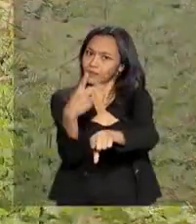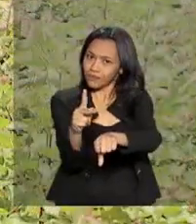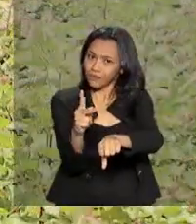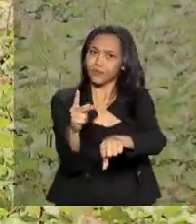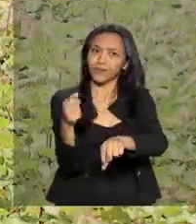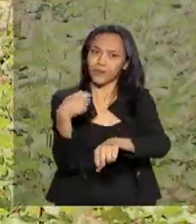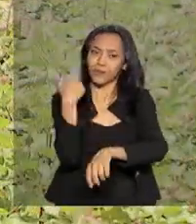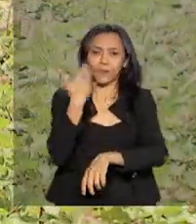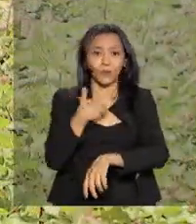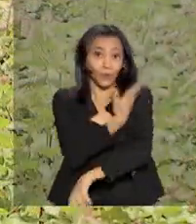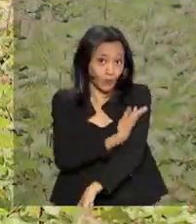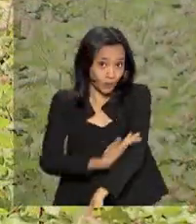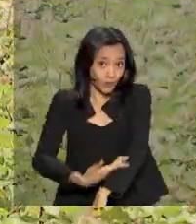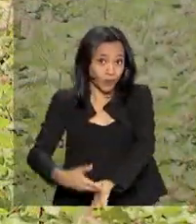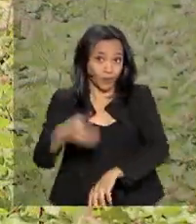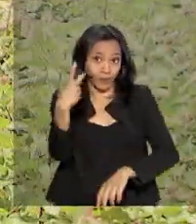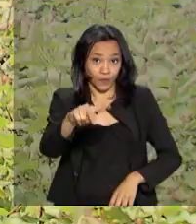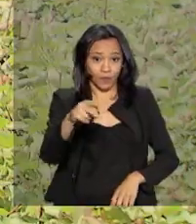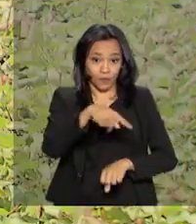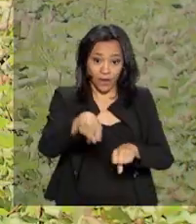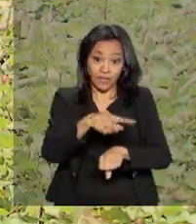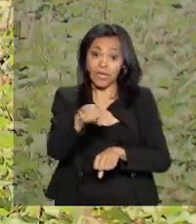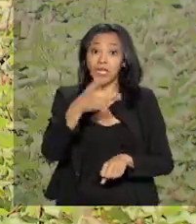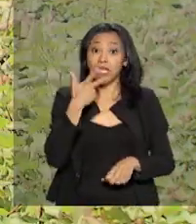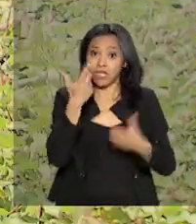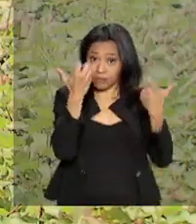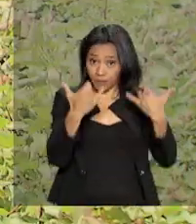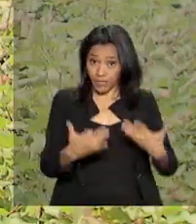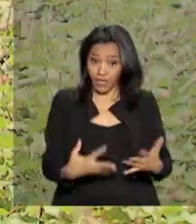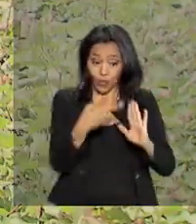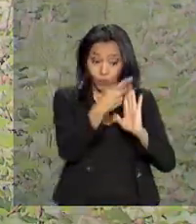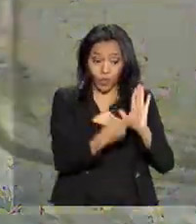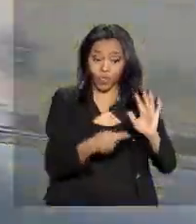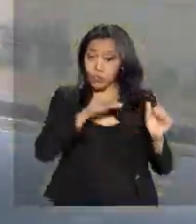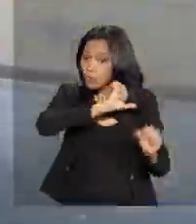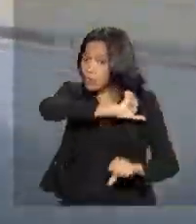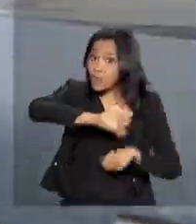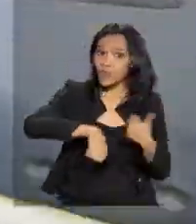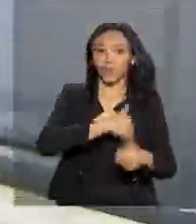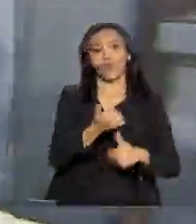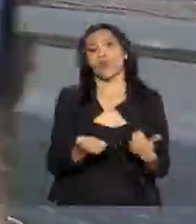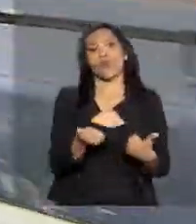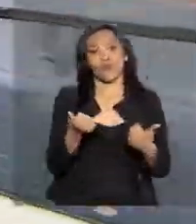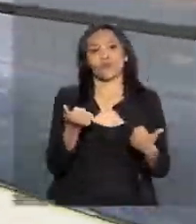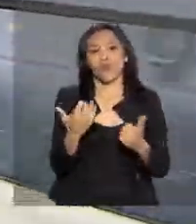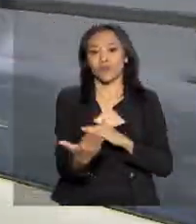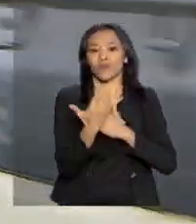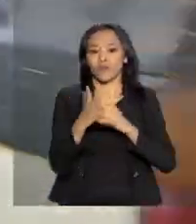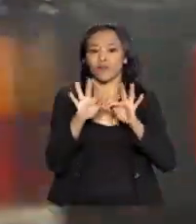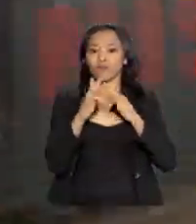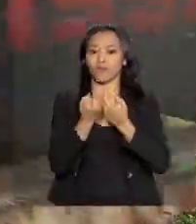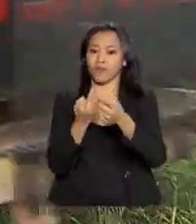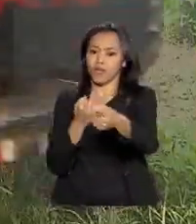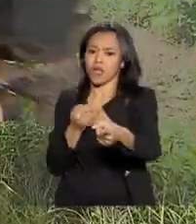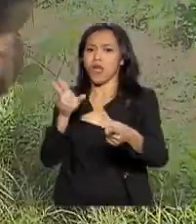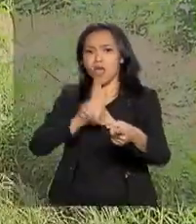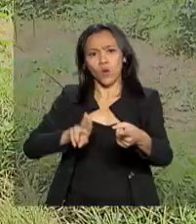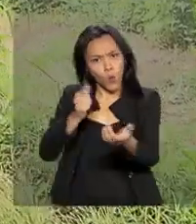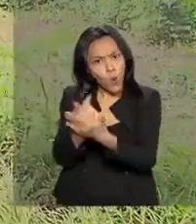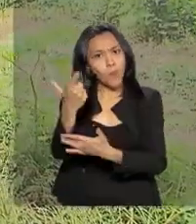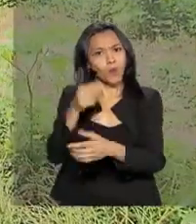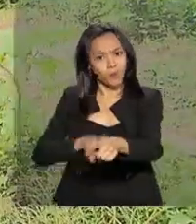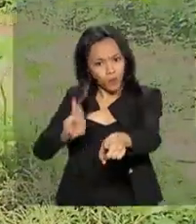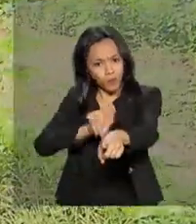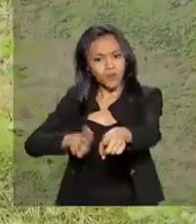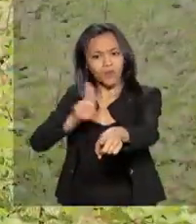Ele diz que o projeto mudou a vida da família. Com o aumento da produção, já comprou este veículo, usado no transporte dos